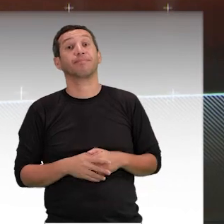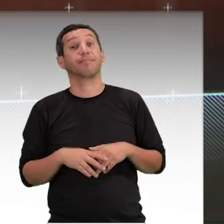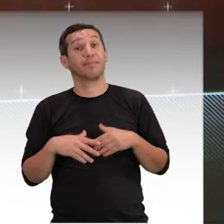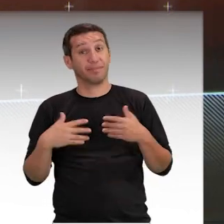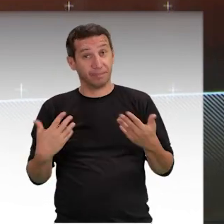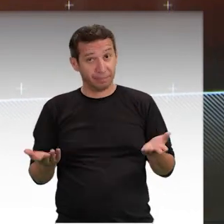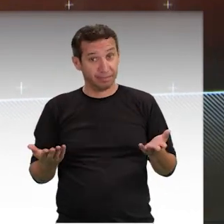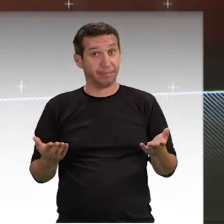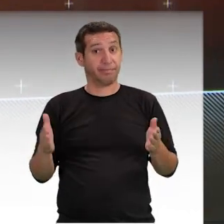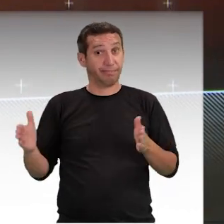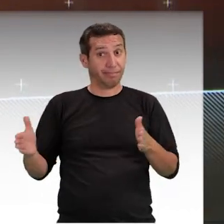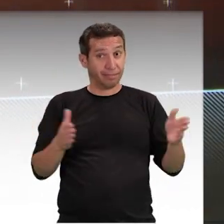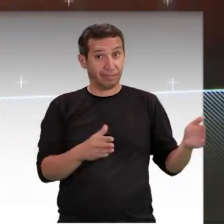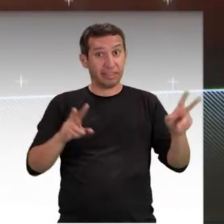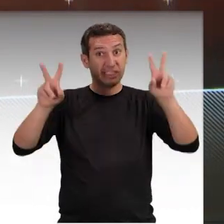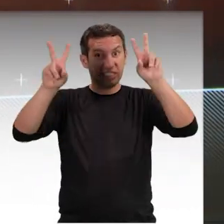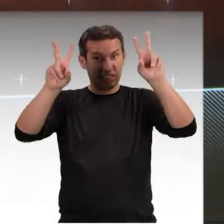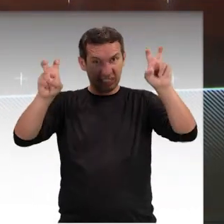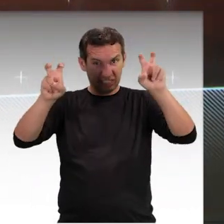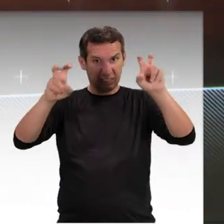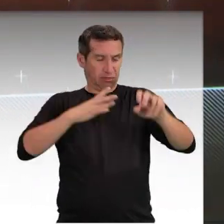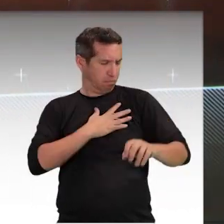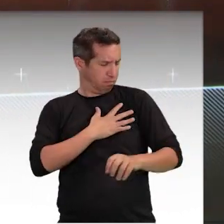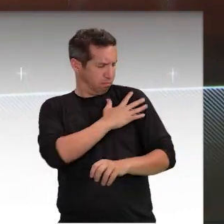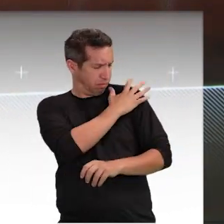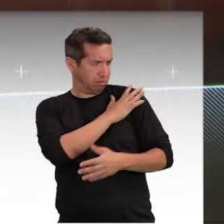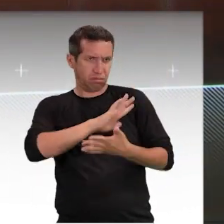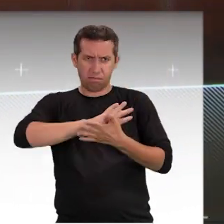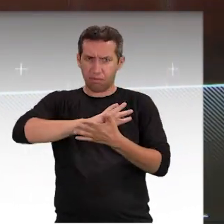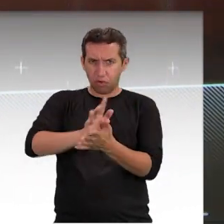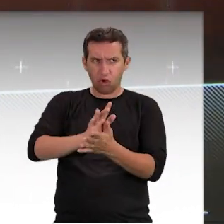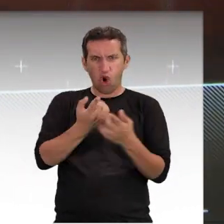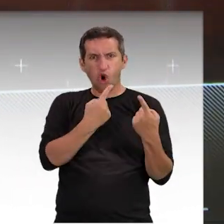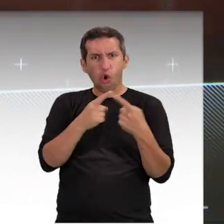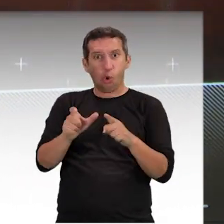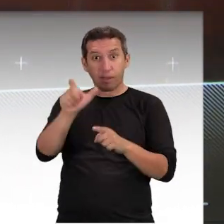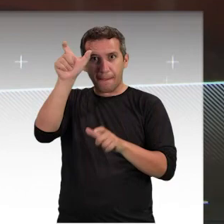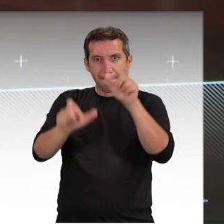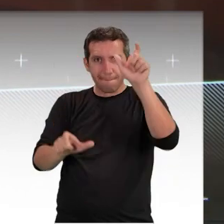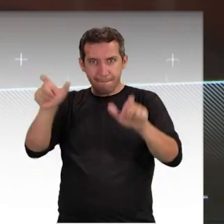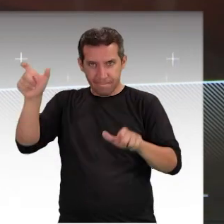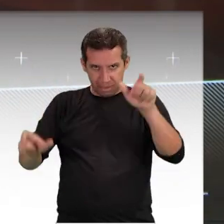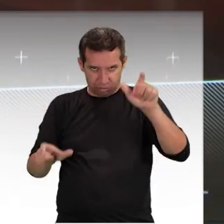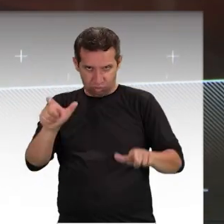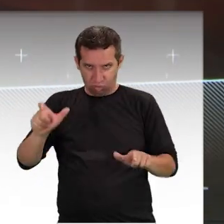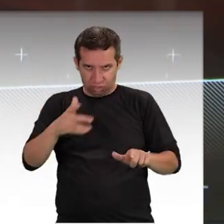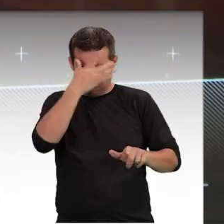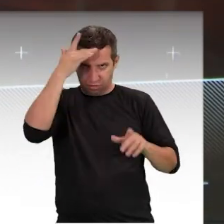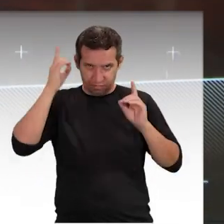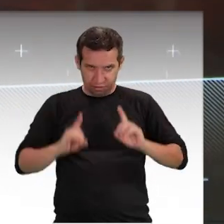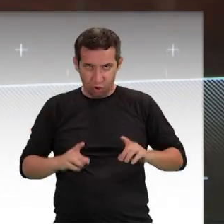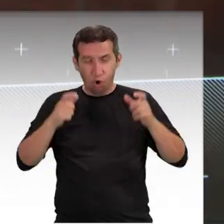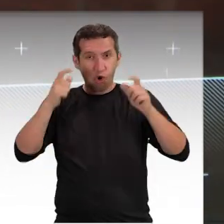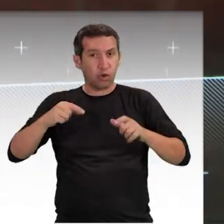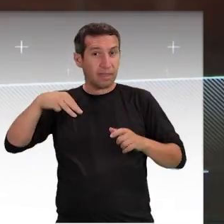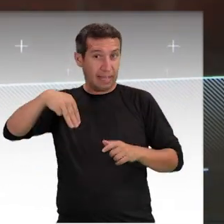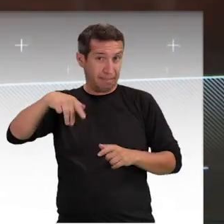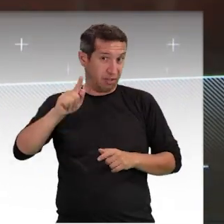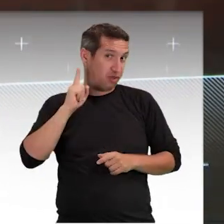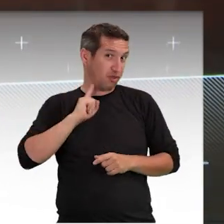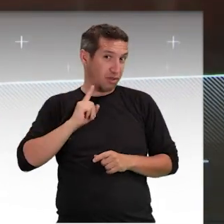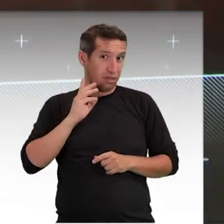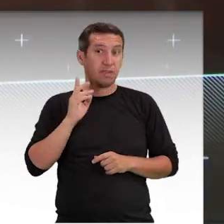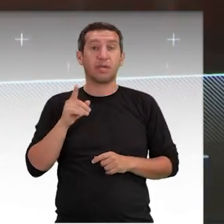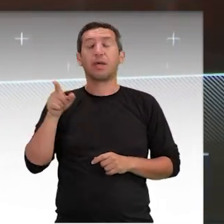É, agora o assunto é o preconceito e a discriminação contra pessoas com deficiência. Em Minas Gerais, um